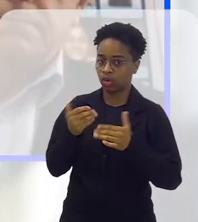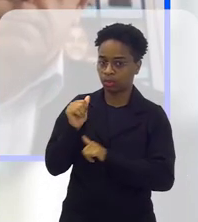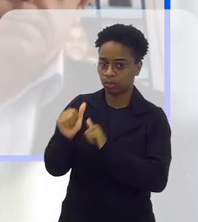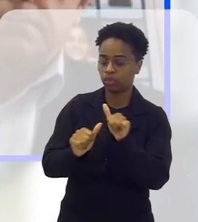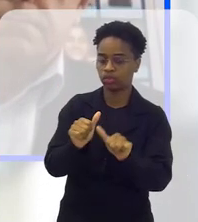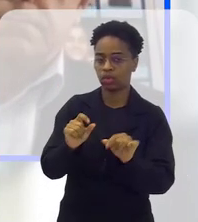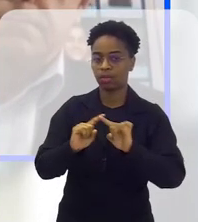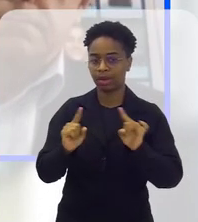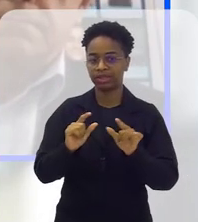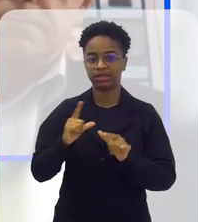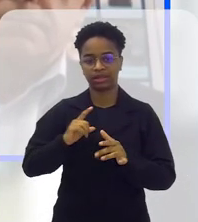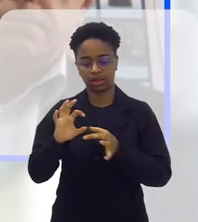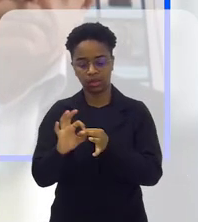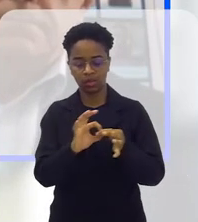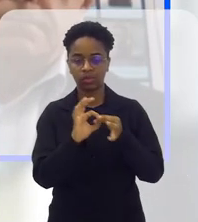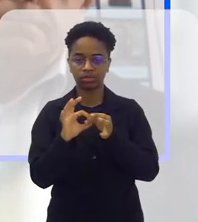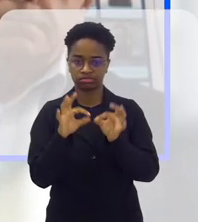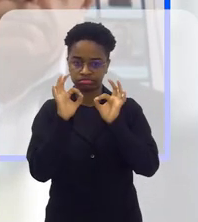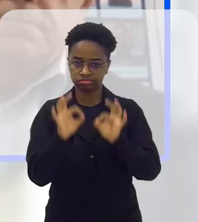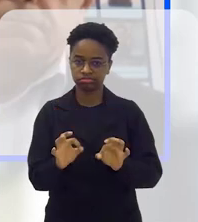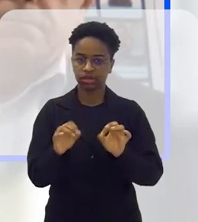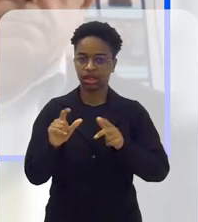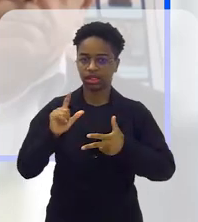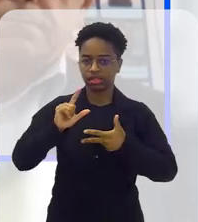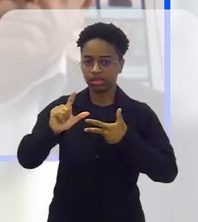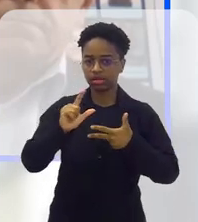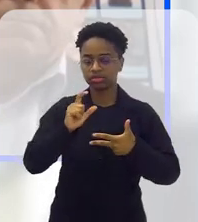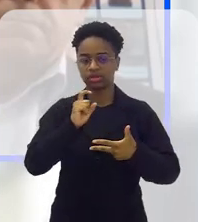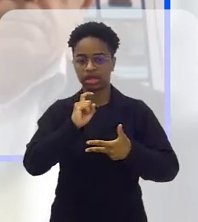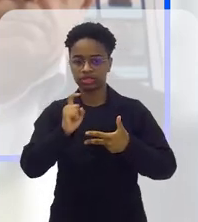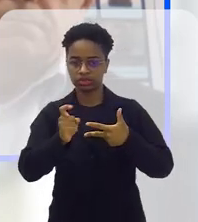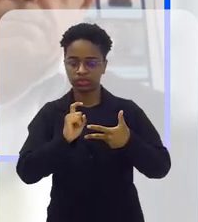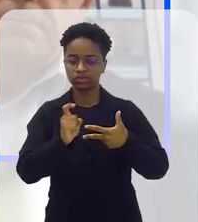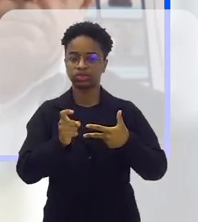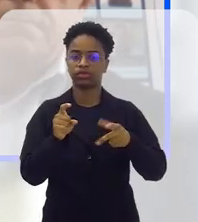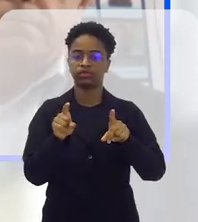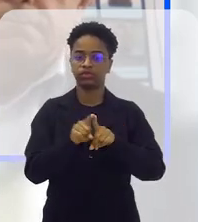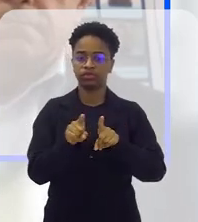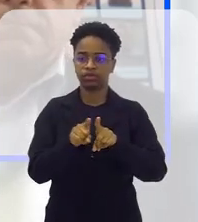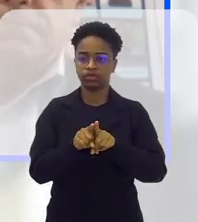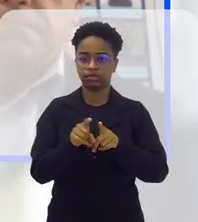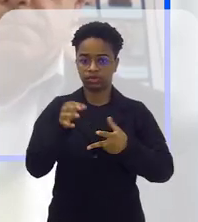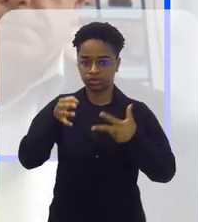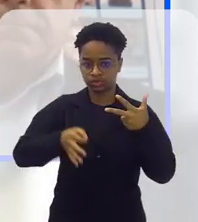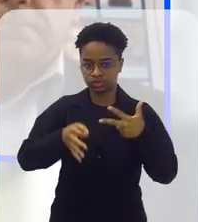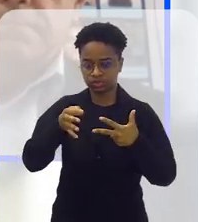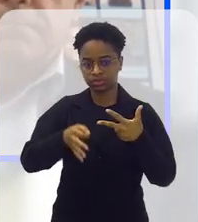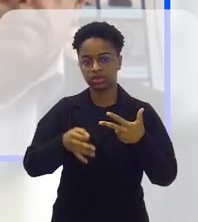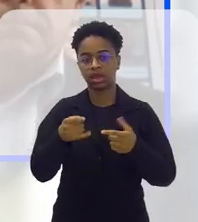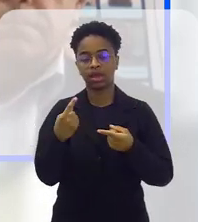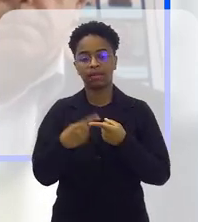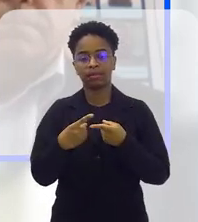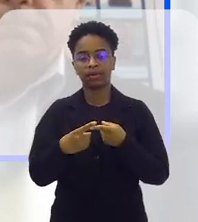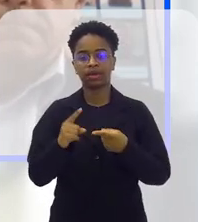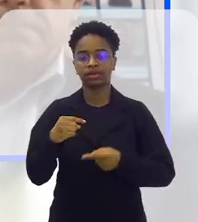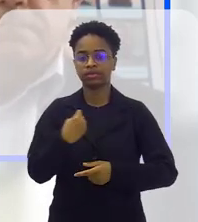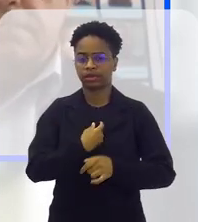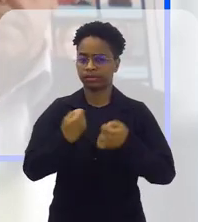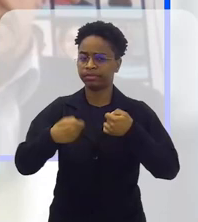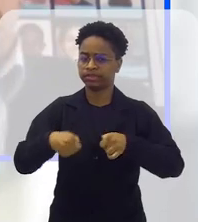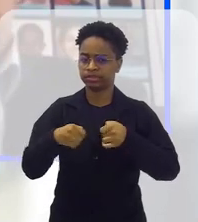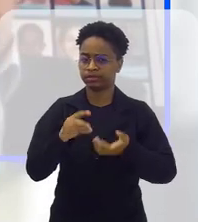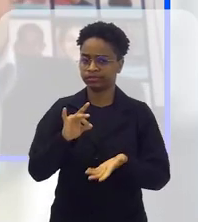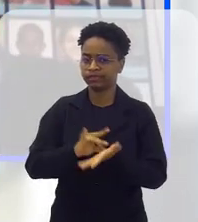mudança, né? Da união, do Legislativo, do Executivo, do Judiciário, que